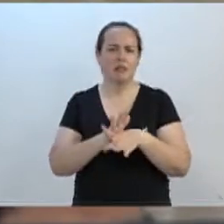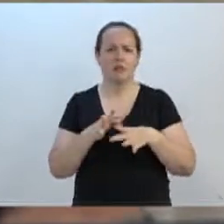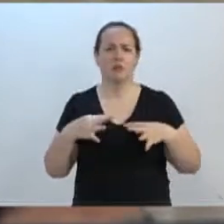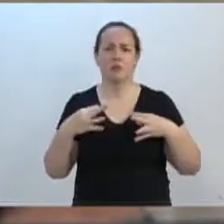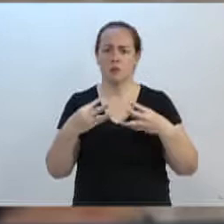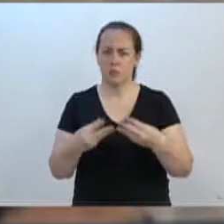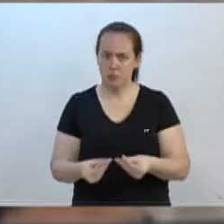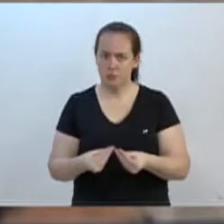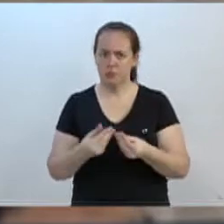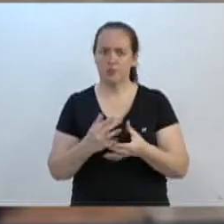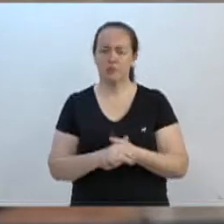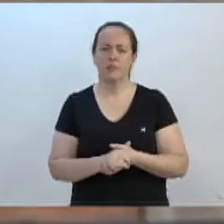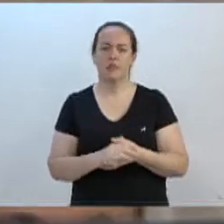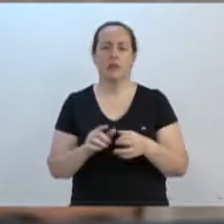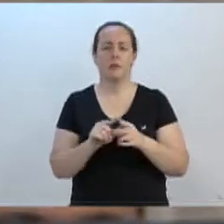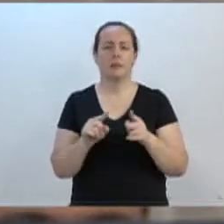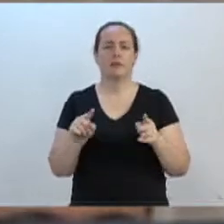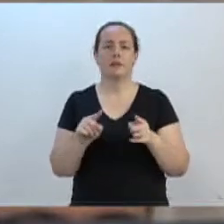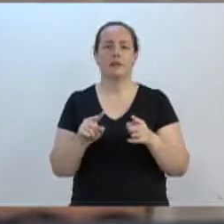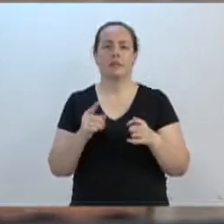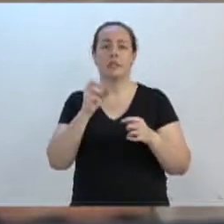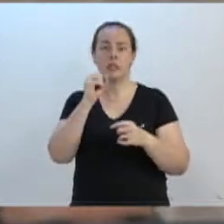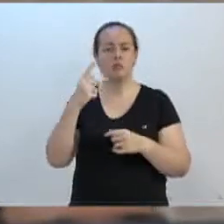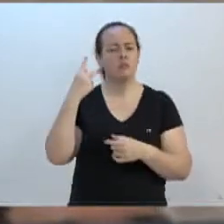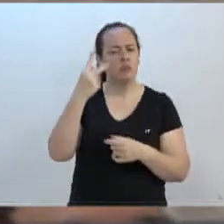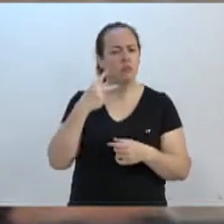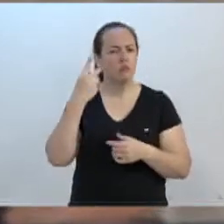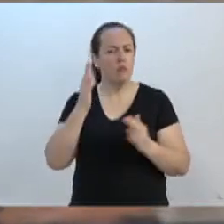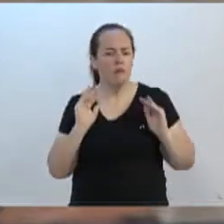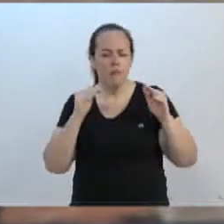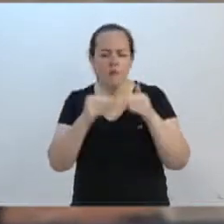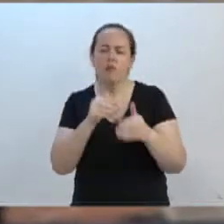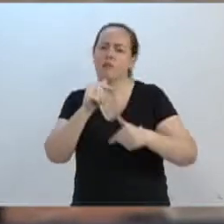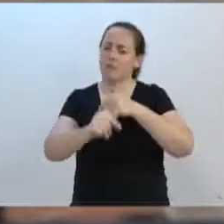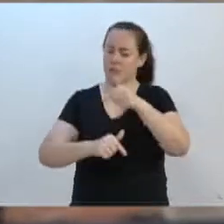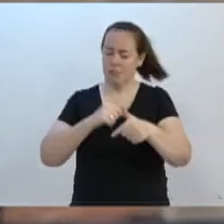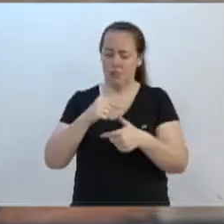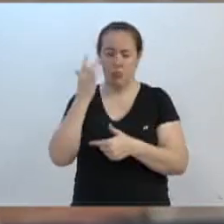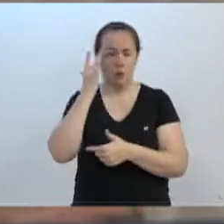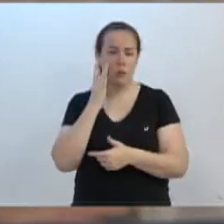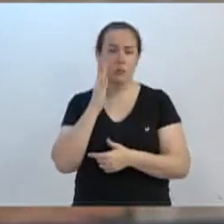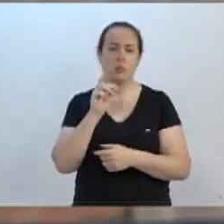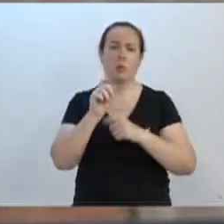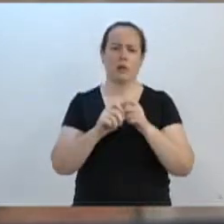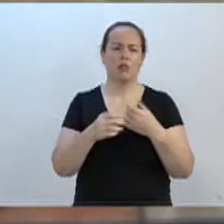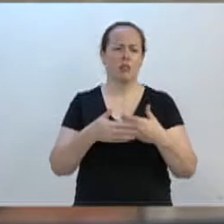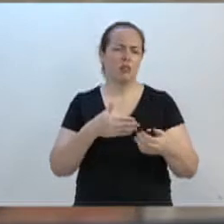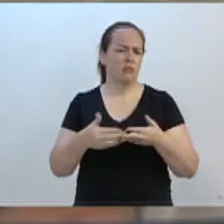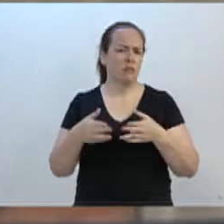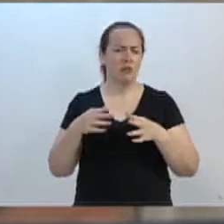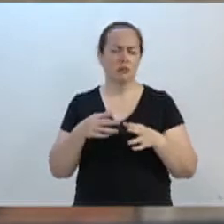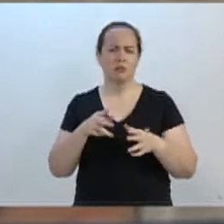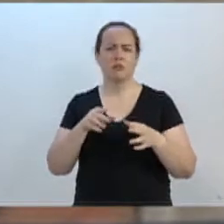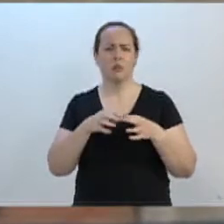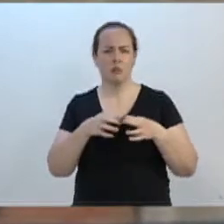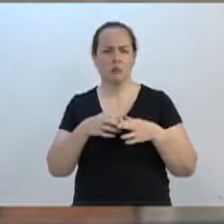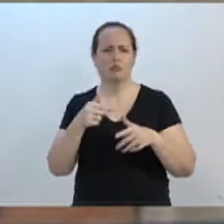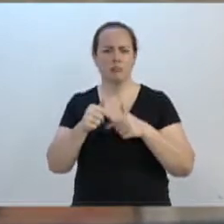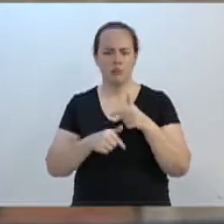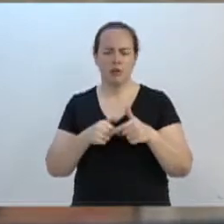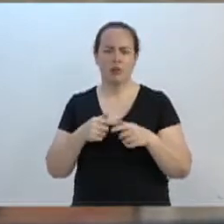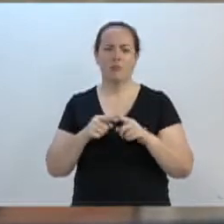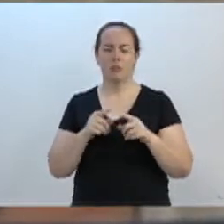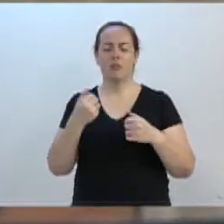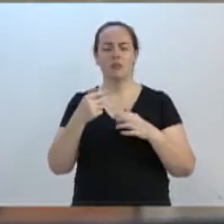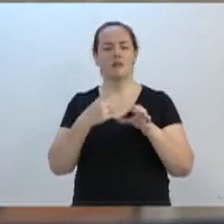mas realmente, quando o vereador foca no trabalho, eu acho que, independente de partido, a gente tem que reconhecer, a